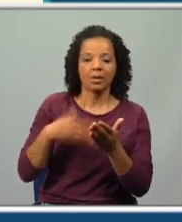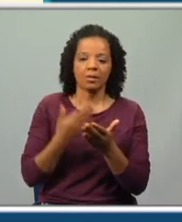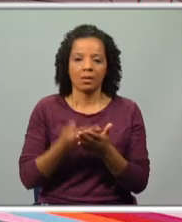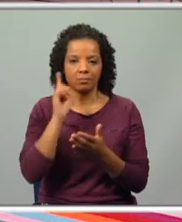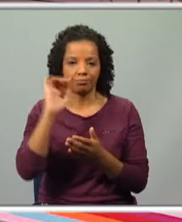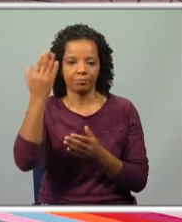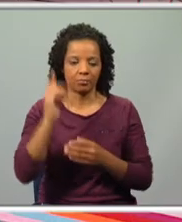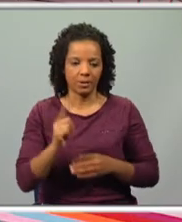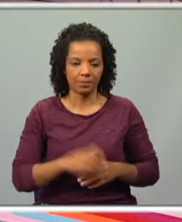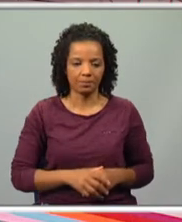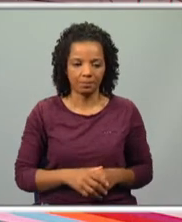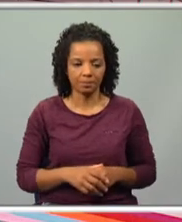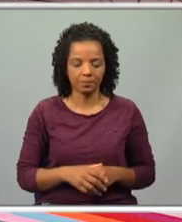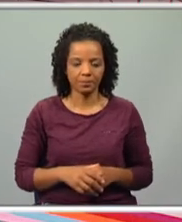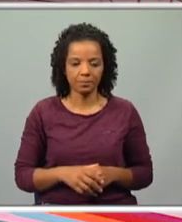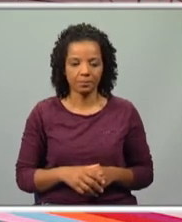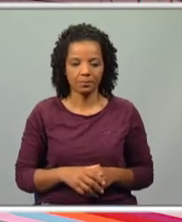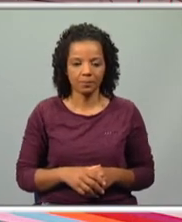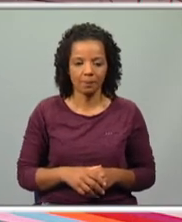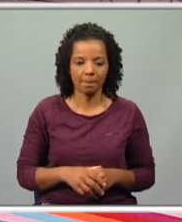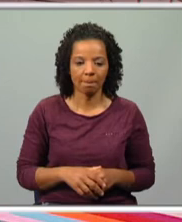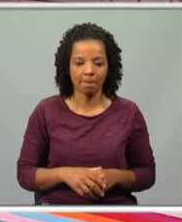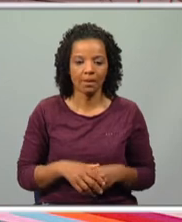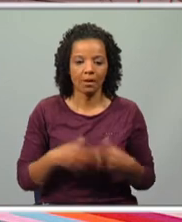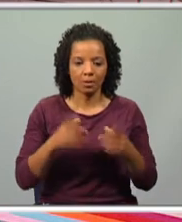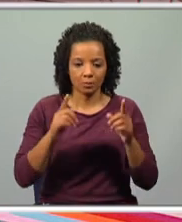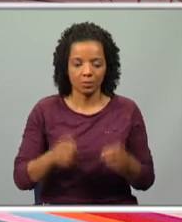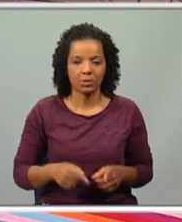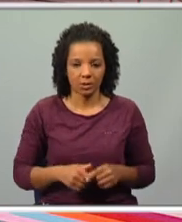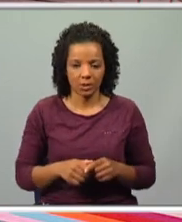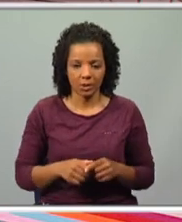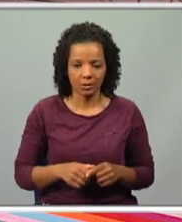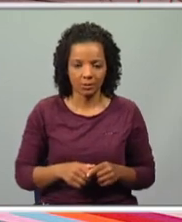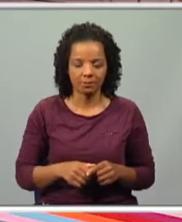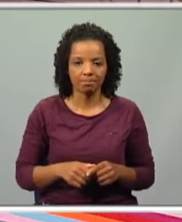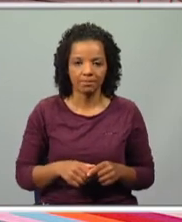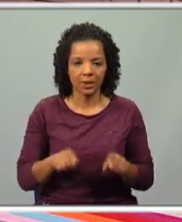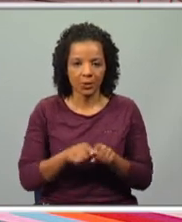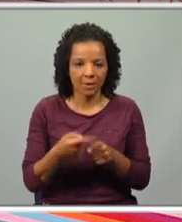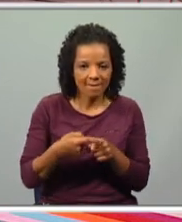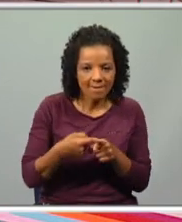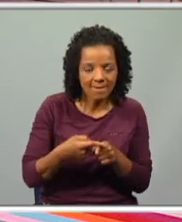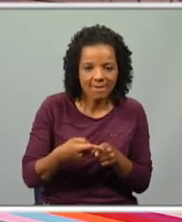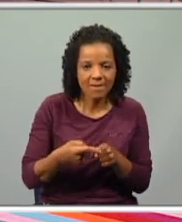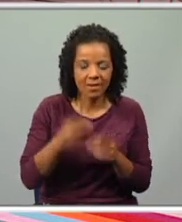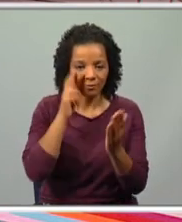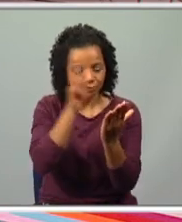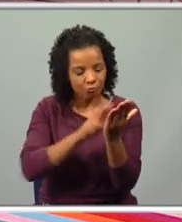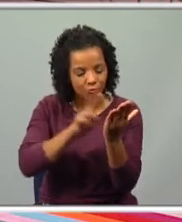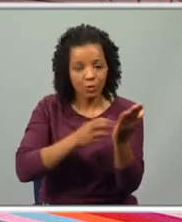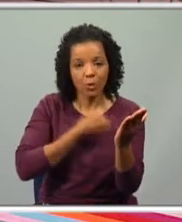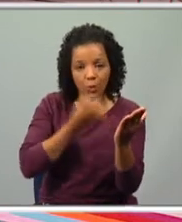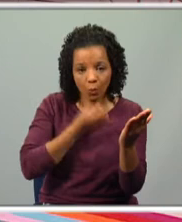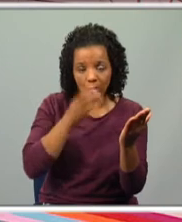conto, do título, melhor dizendo. Então, vamos começar por te abrir o apetite para a leitura do